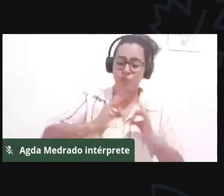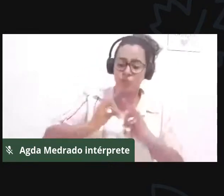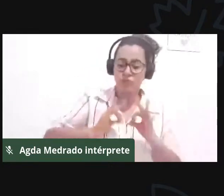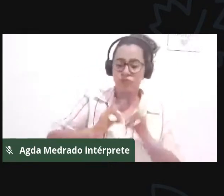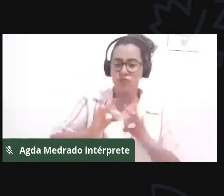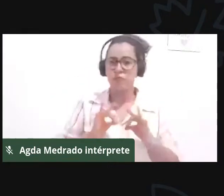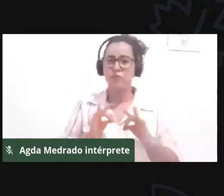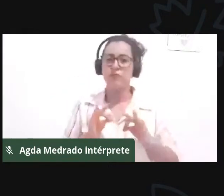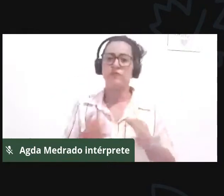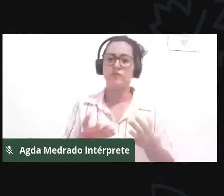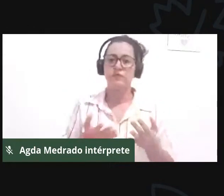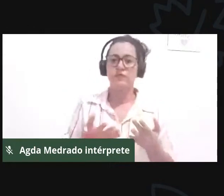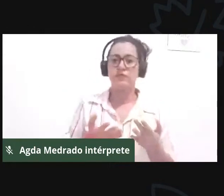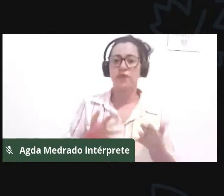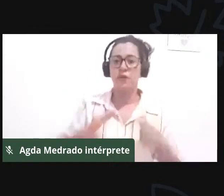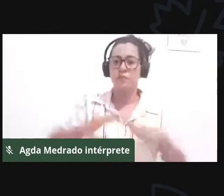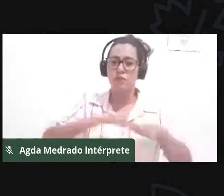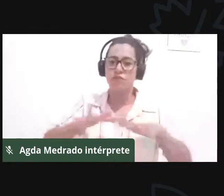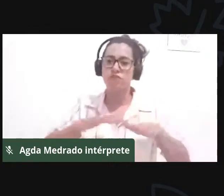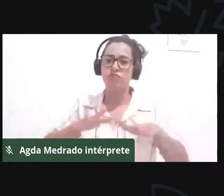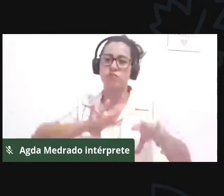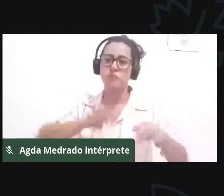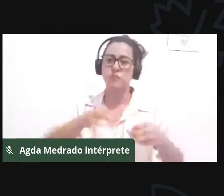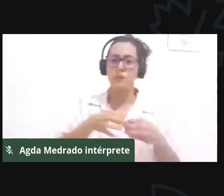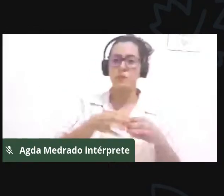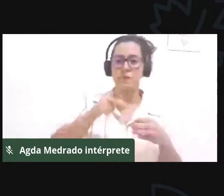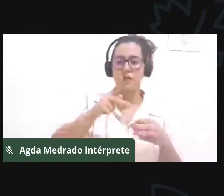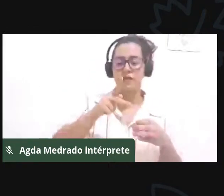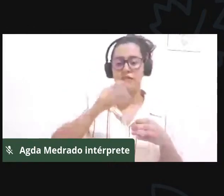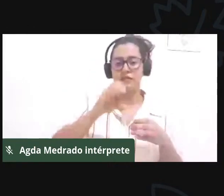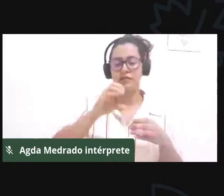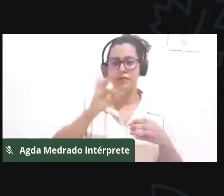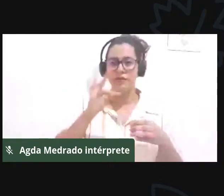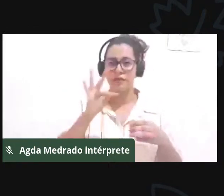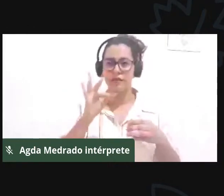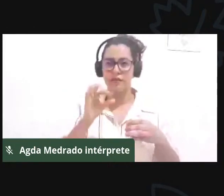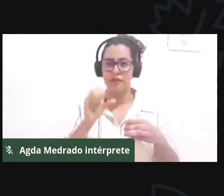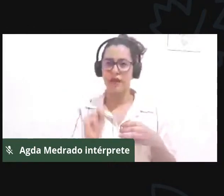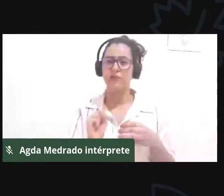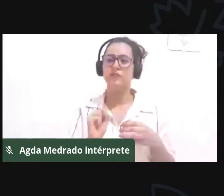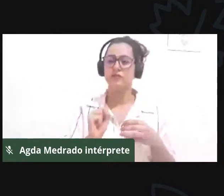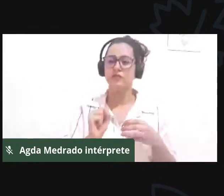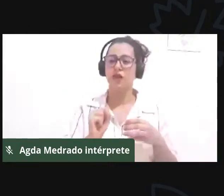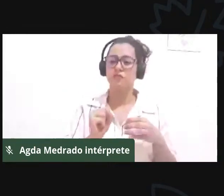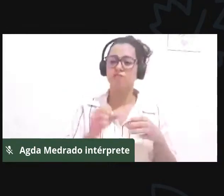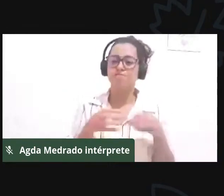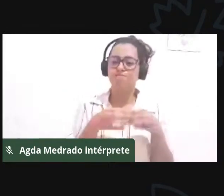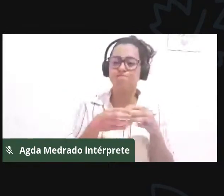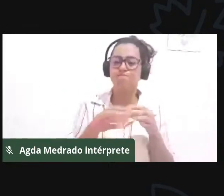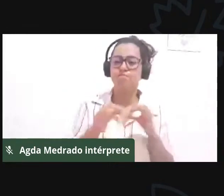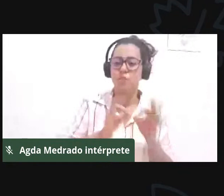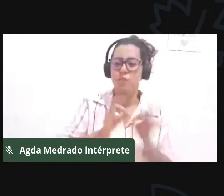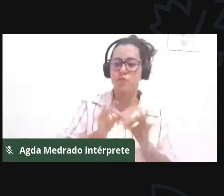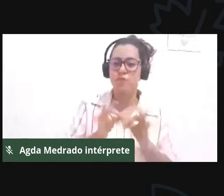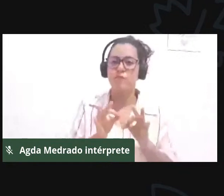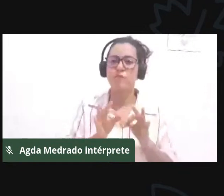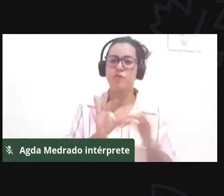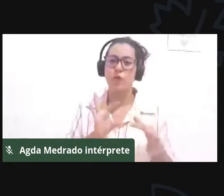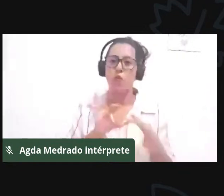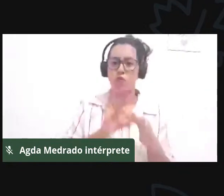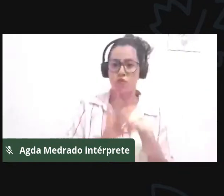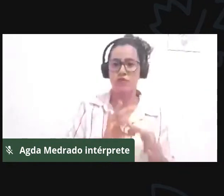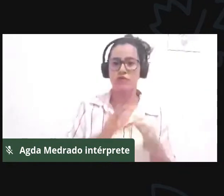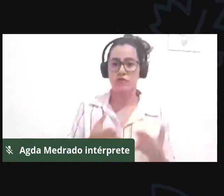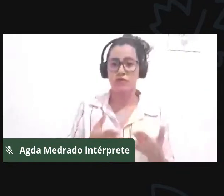para fazer lutas coletivas. e aí eu gostaria de trazer para esse debate um pouco